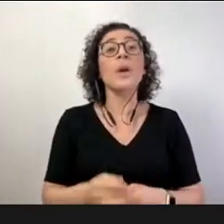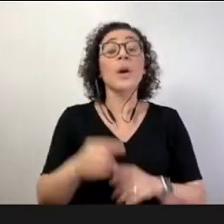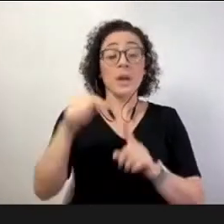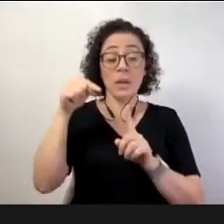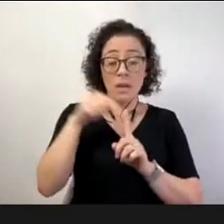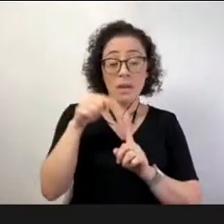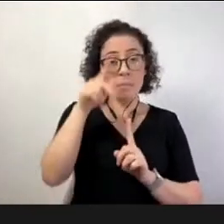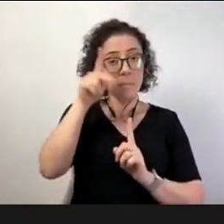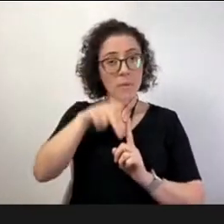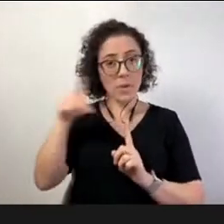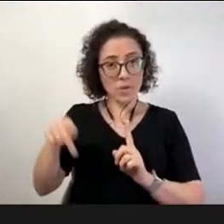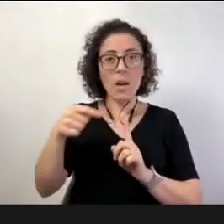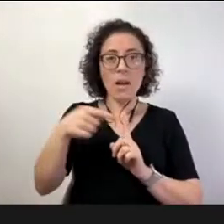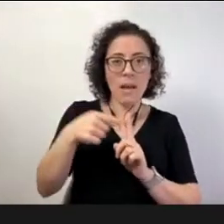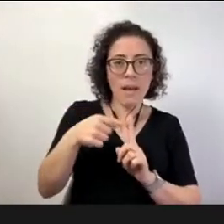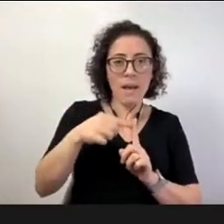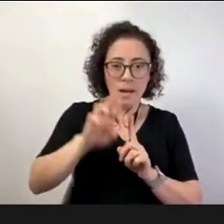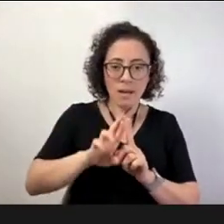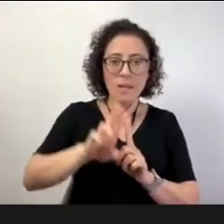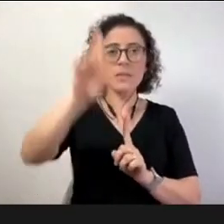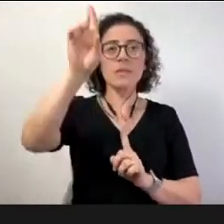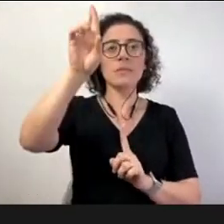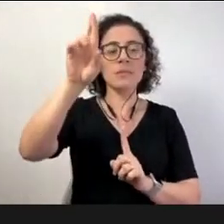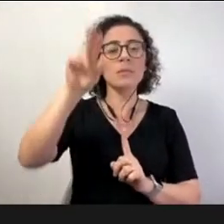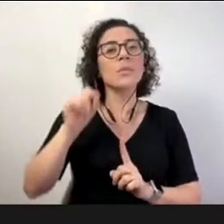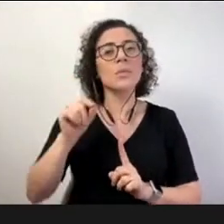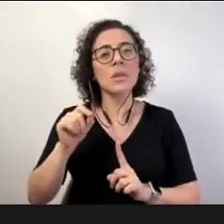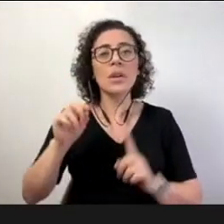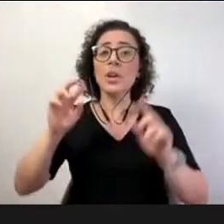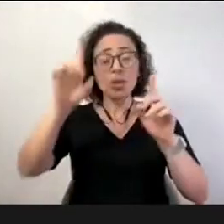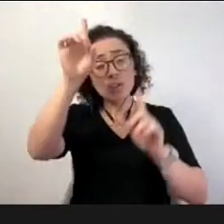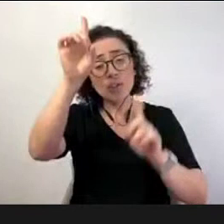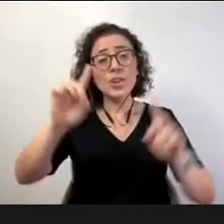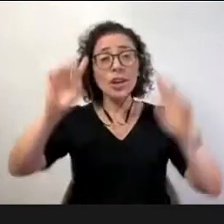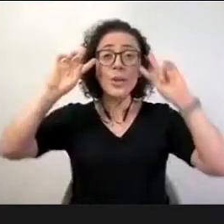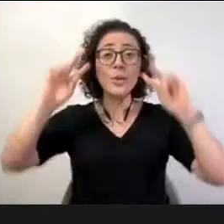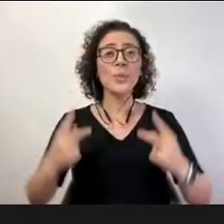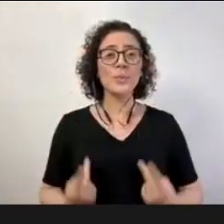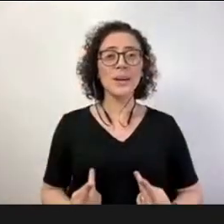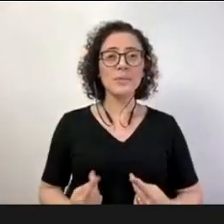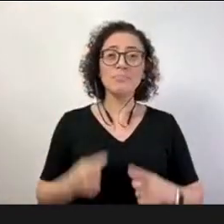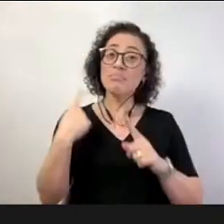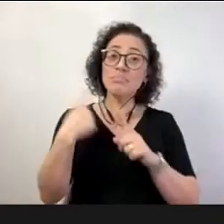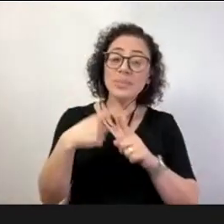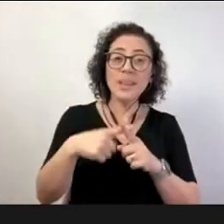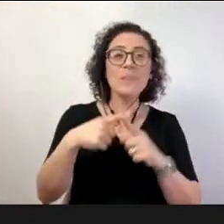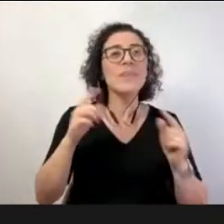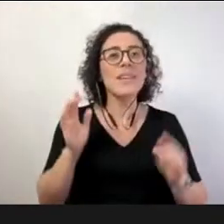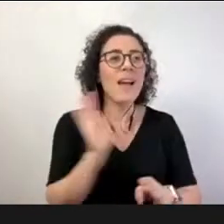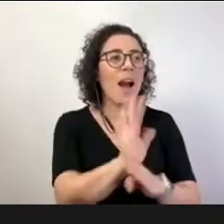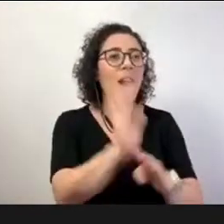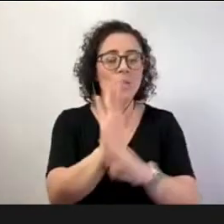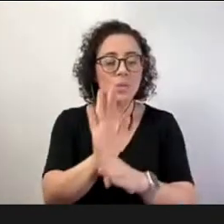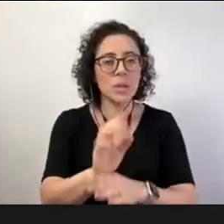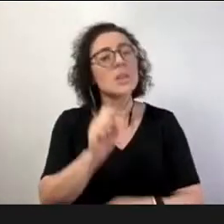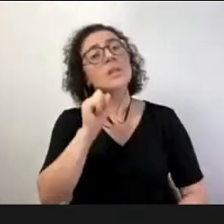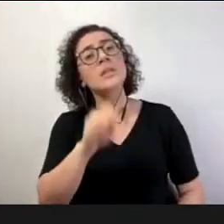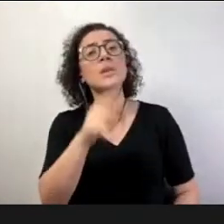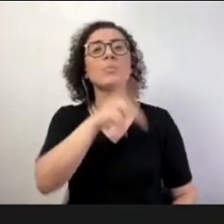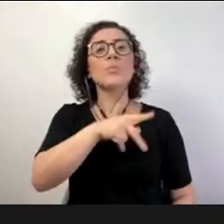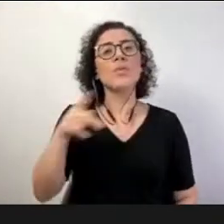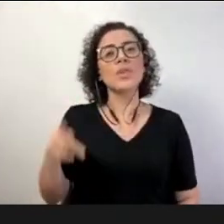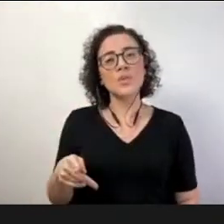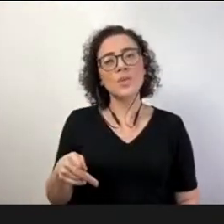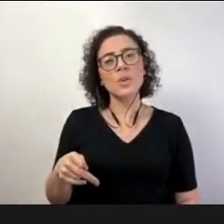direitos humanos se ele não cumprir a sua função se ele cumprir mal a sua função quem é afetado